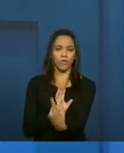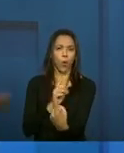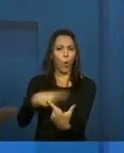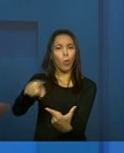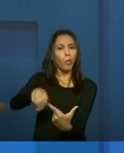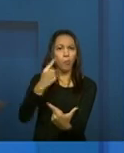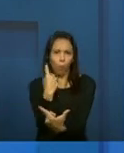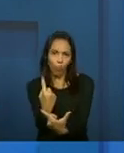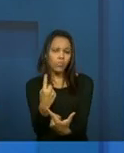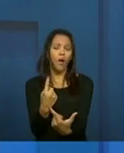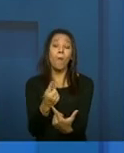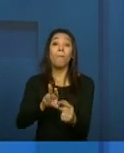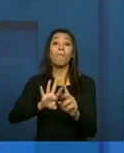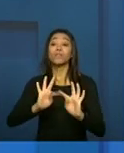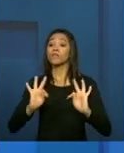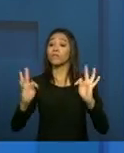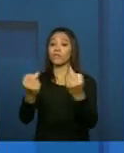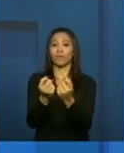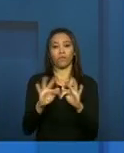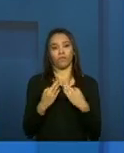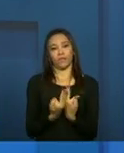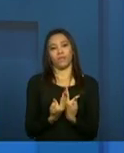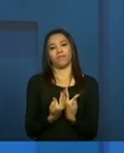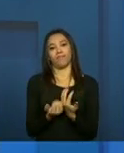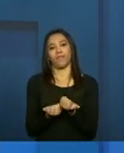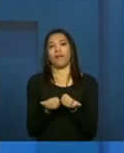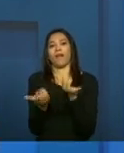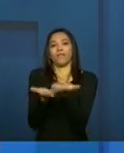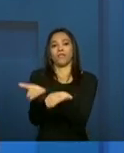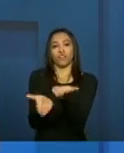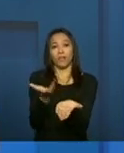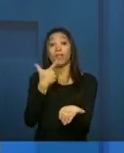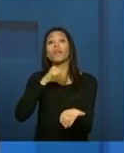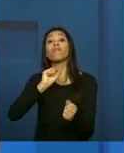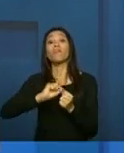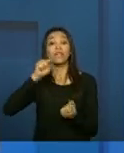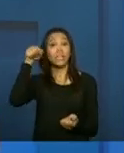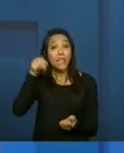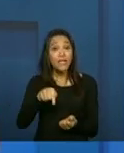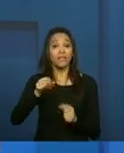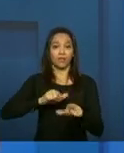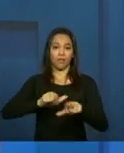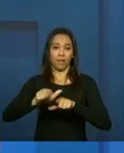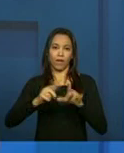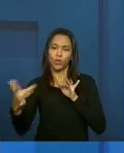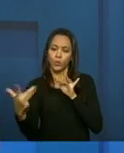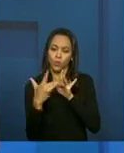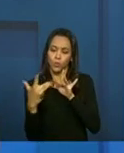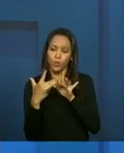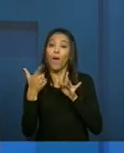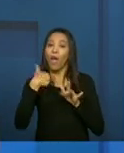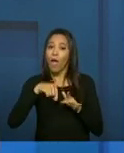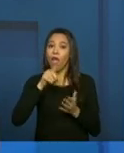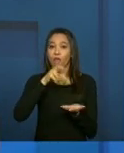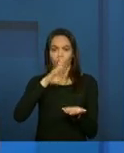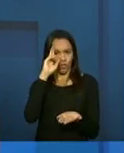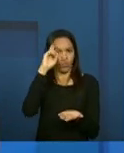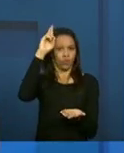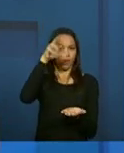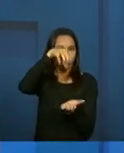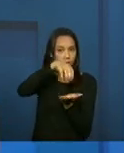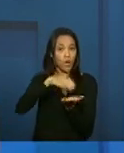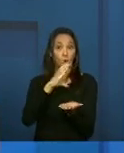família como um todo. Então, geralmente, quem faz esse serviço de articular é o gestor do CRAS, é o